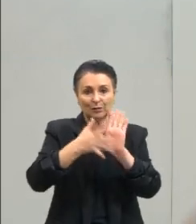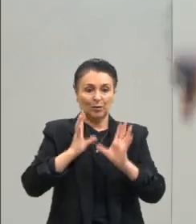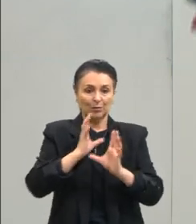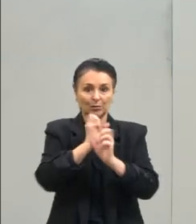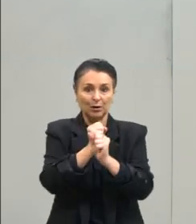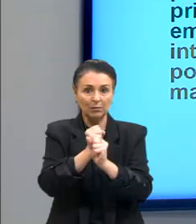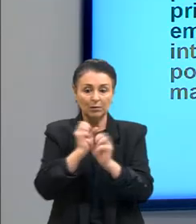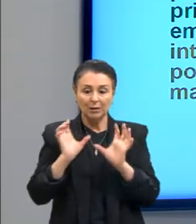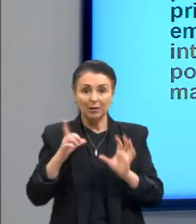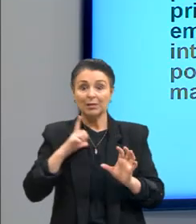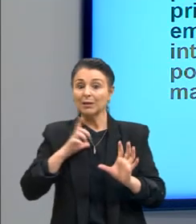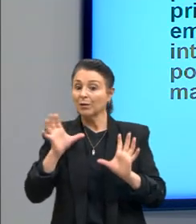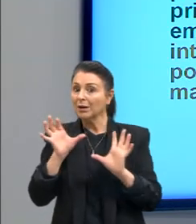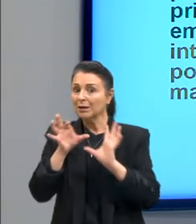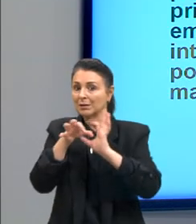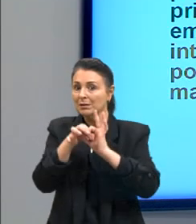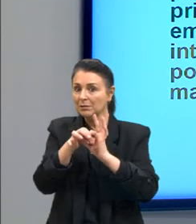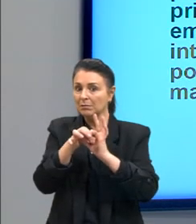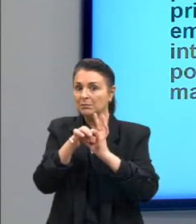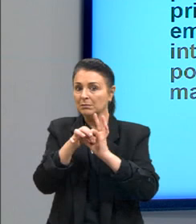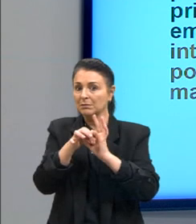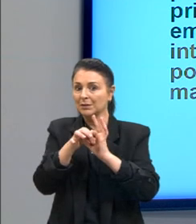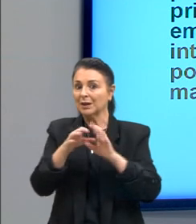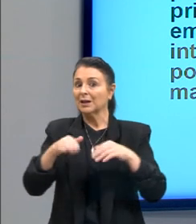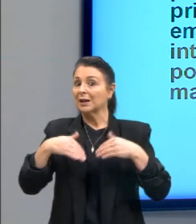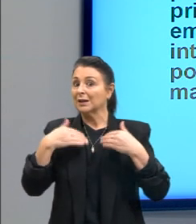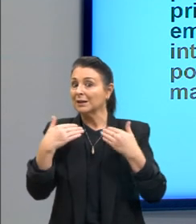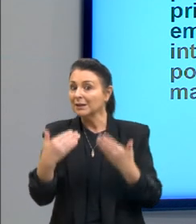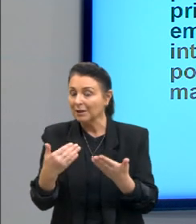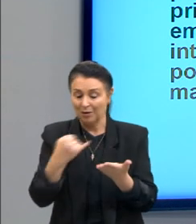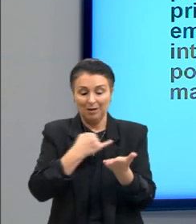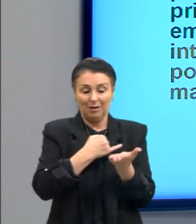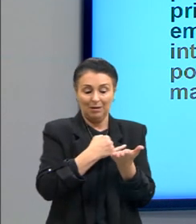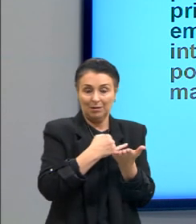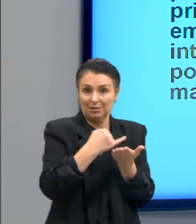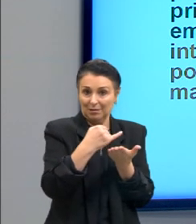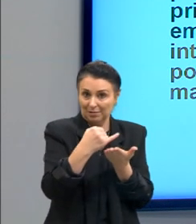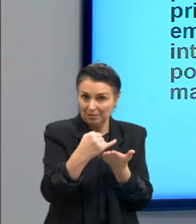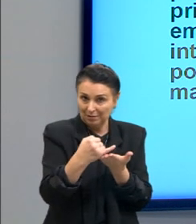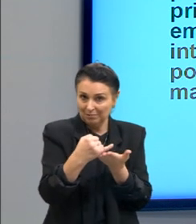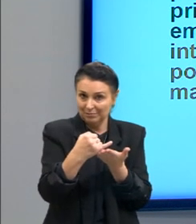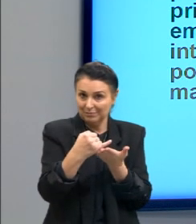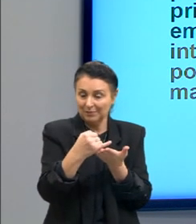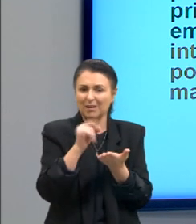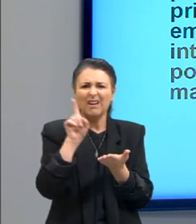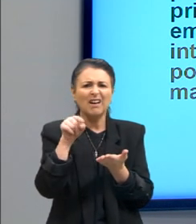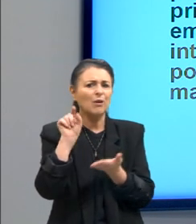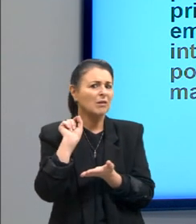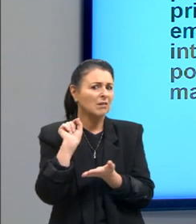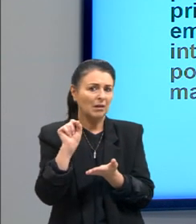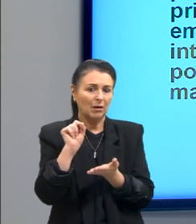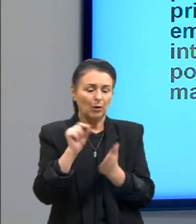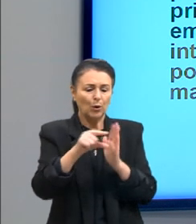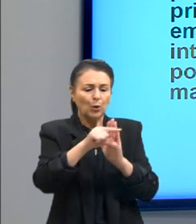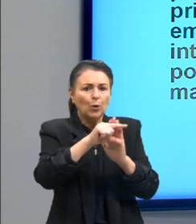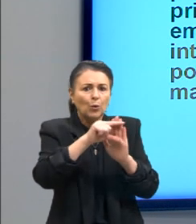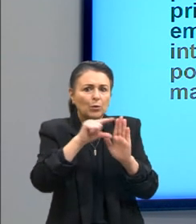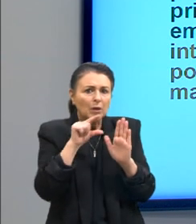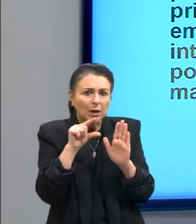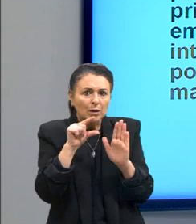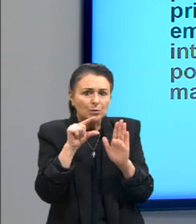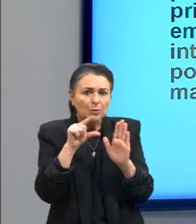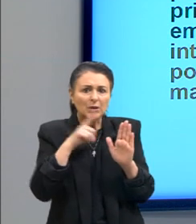assim como na introdução a introdução é um texto com pequenos